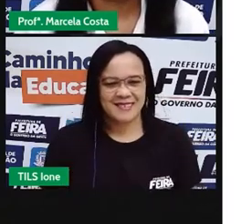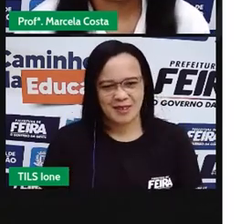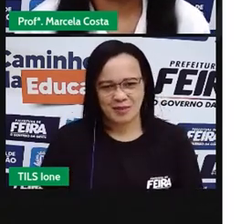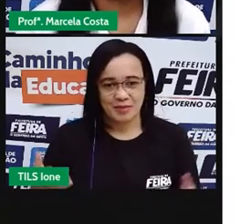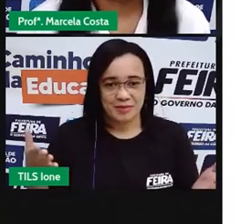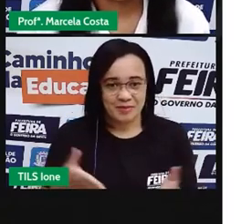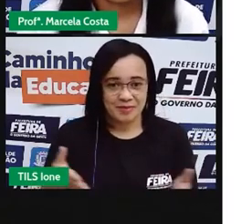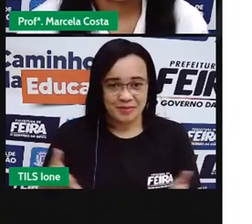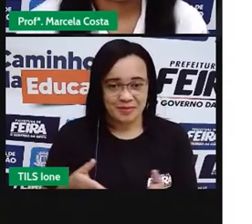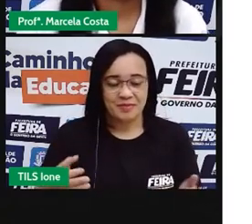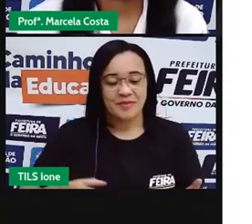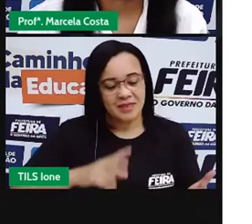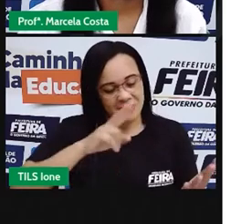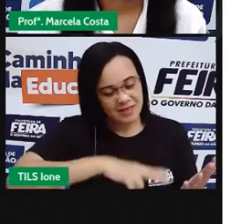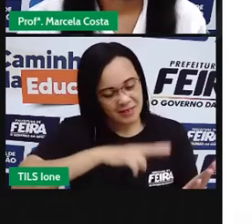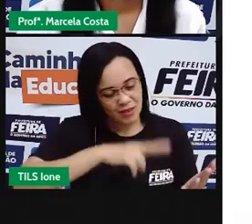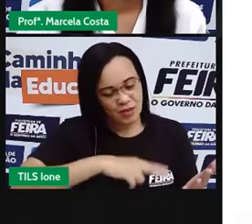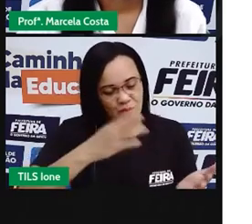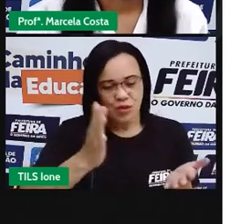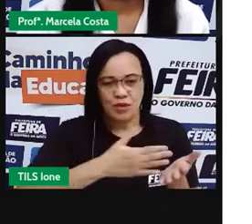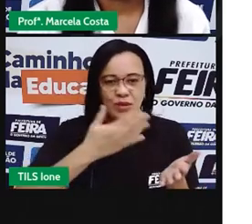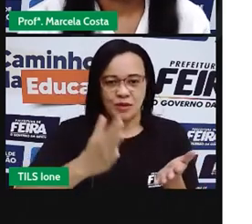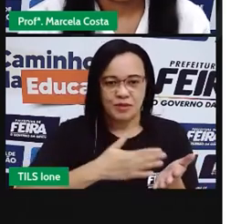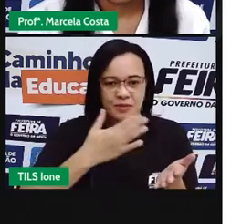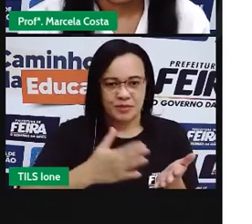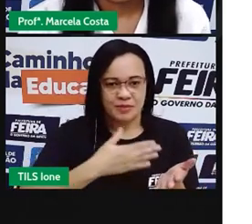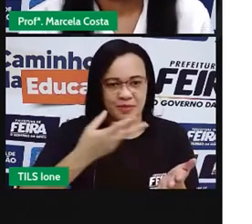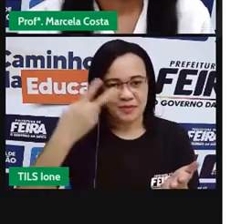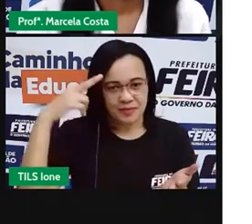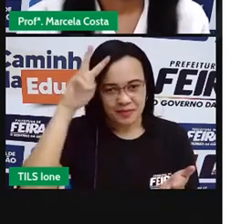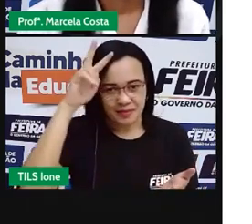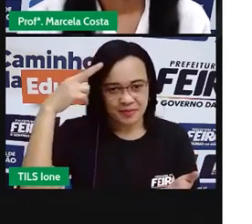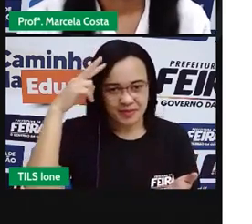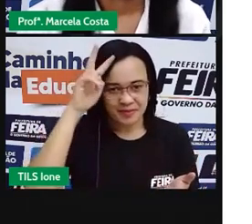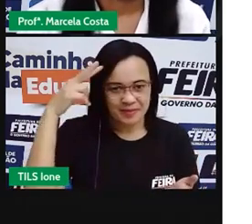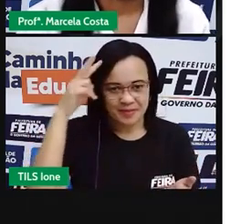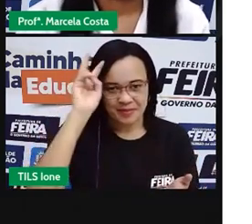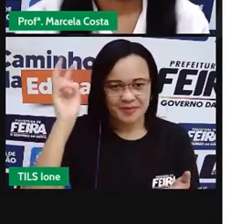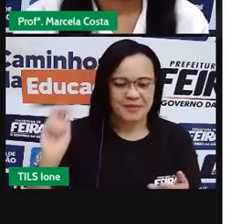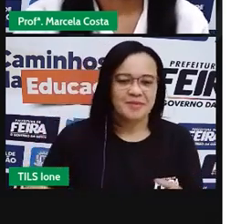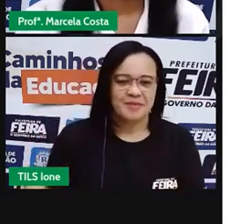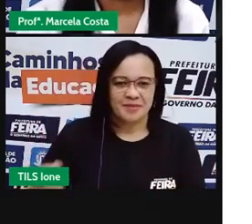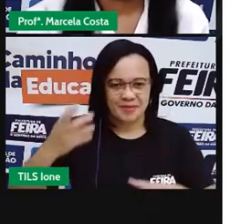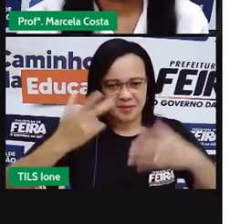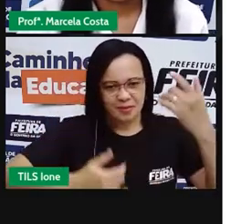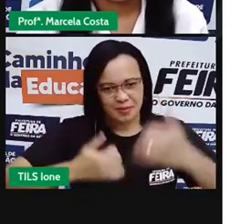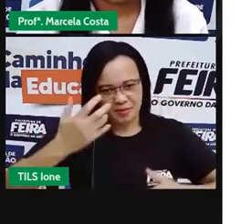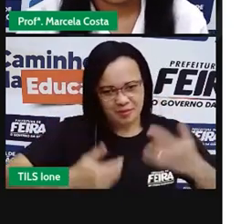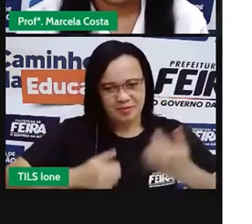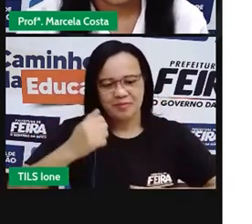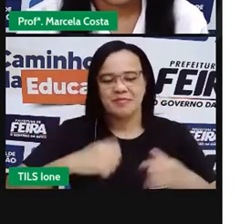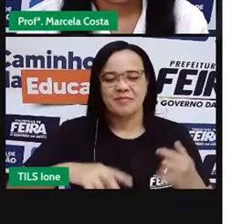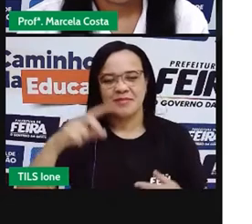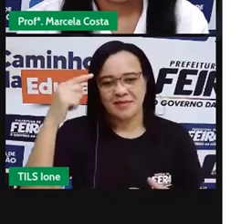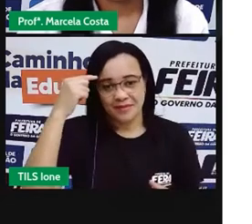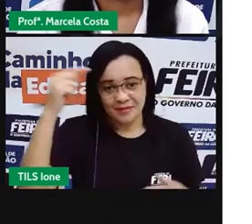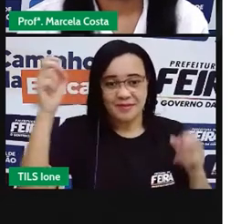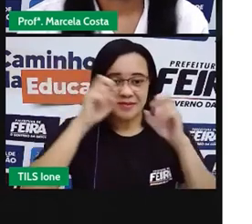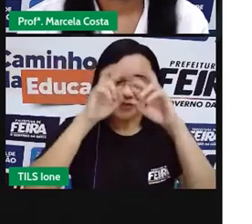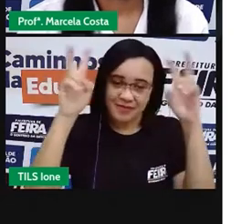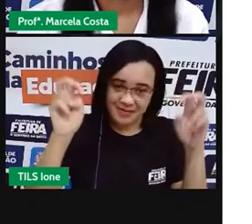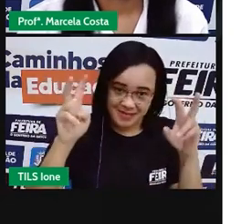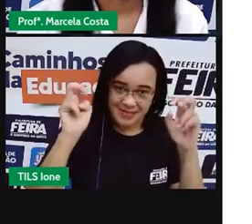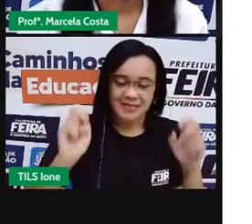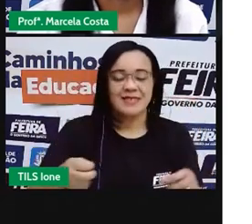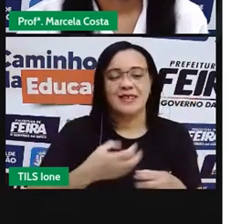Agora, agora que a gente já viu ali a história contada ali no livro, natureza maluca, que